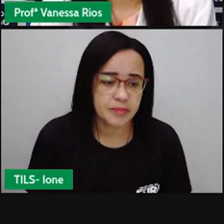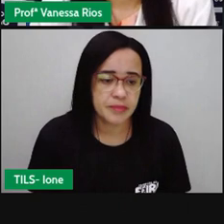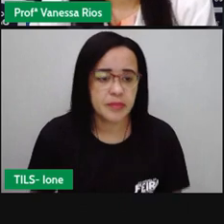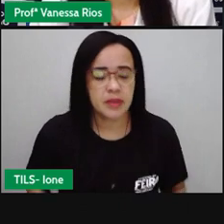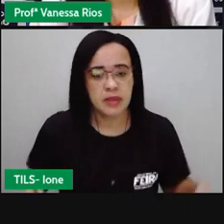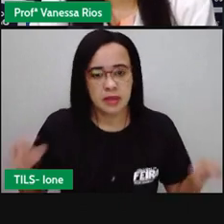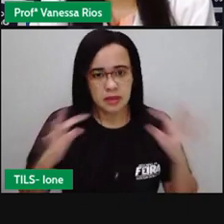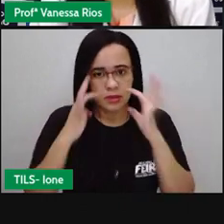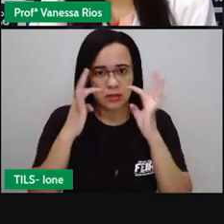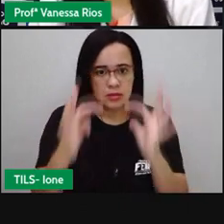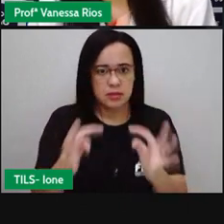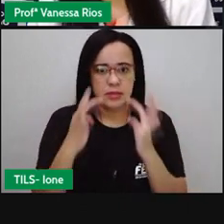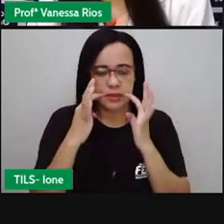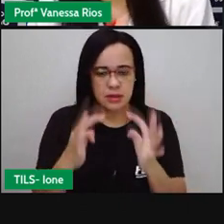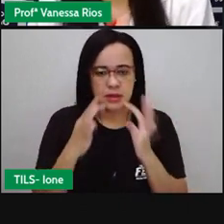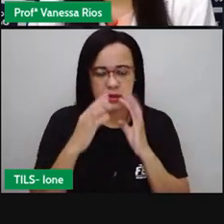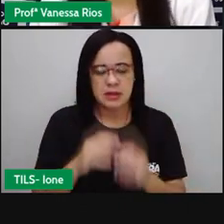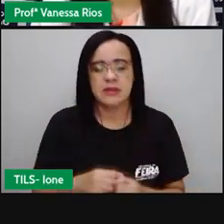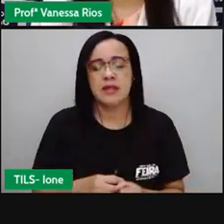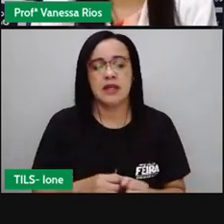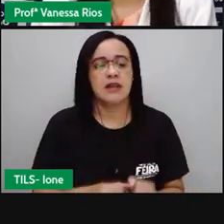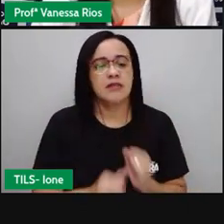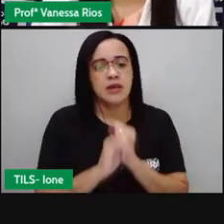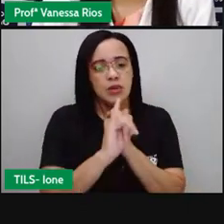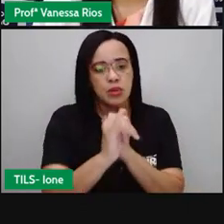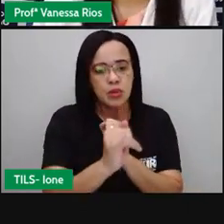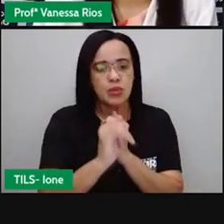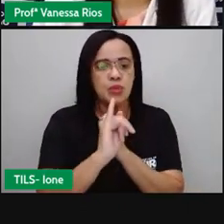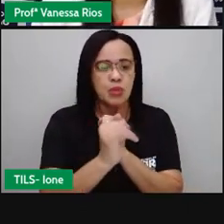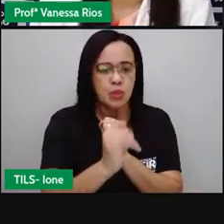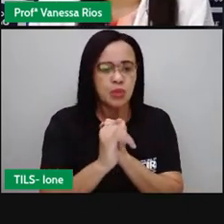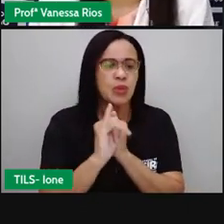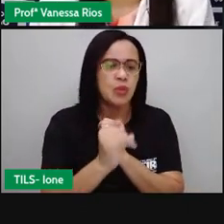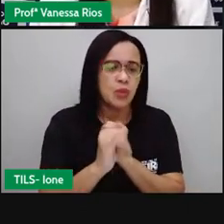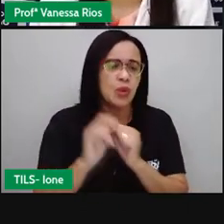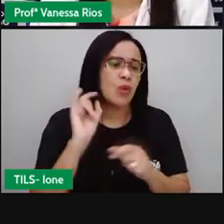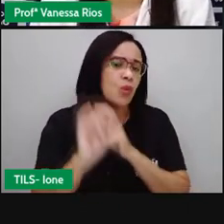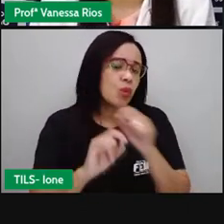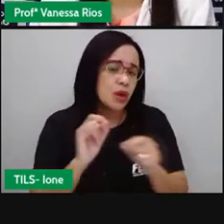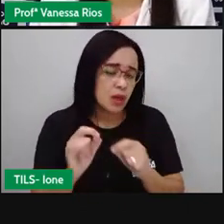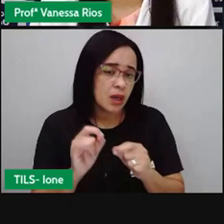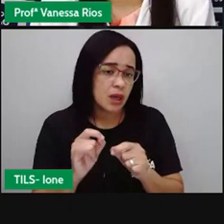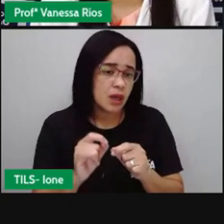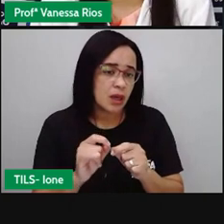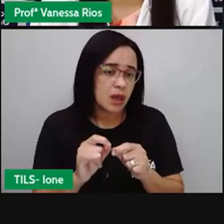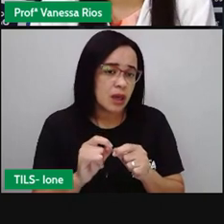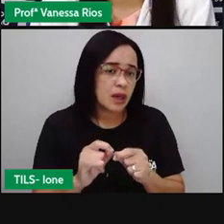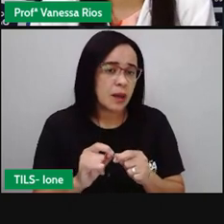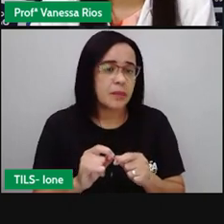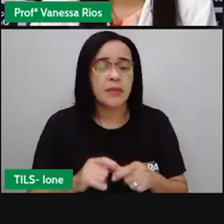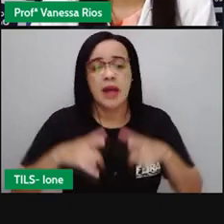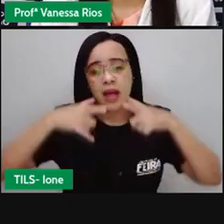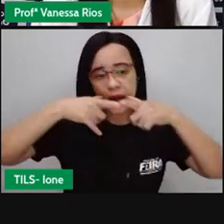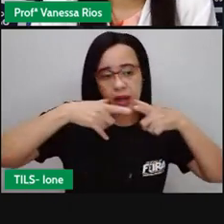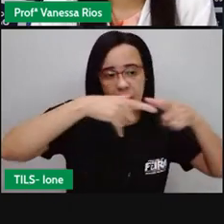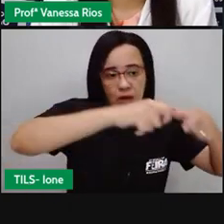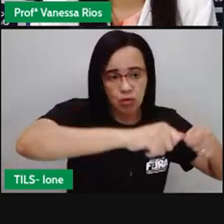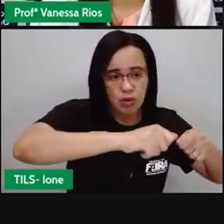na crônica a predominância da linguagem verbal. Porque apareceram aí a utilização das